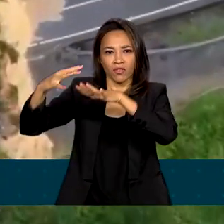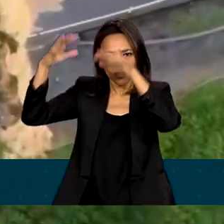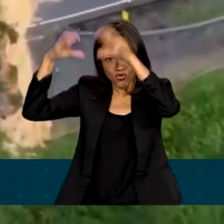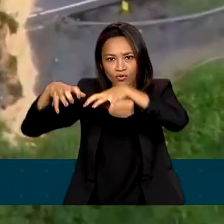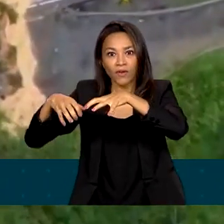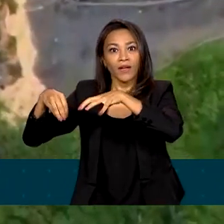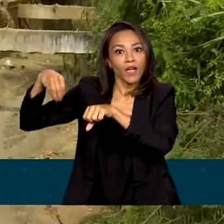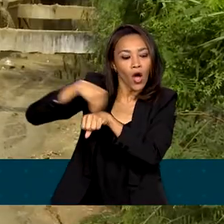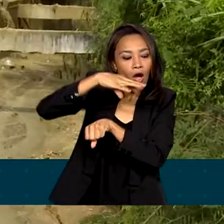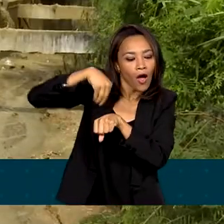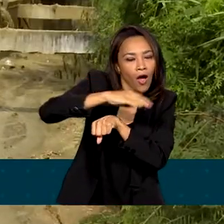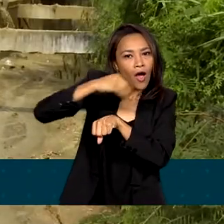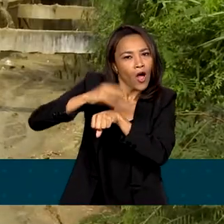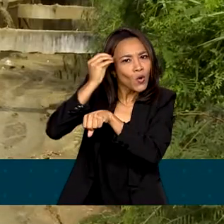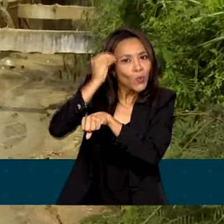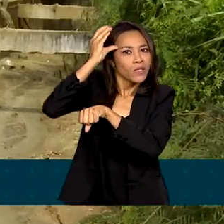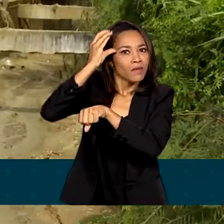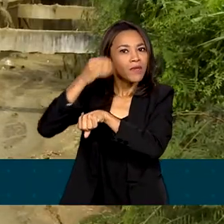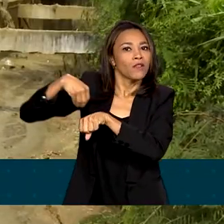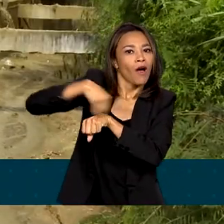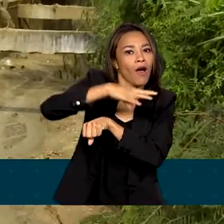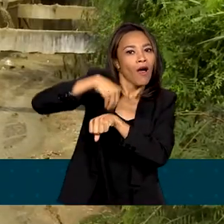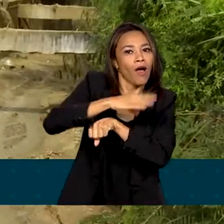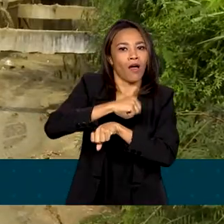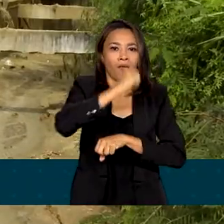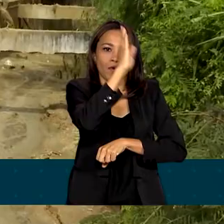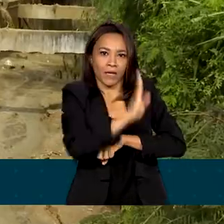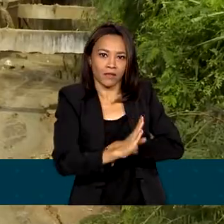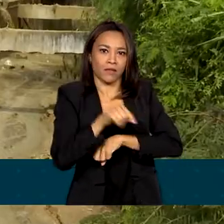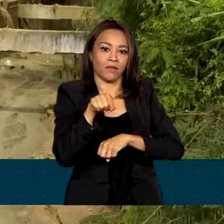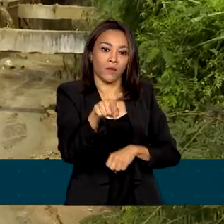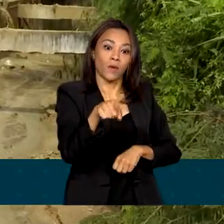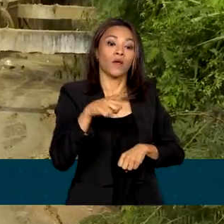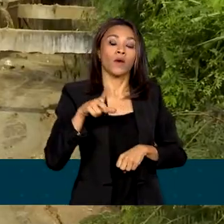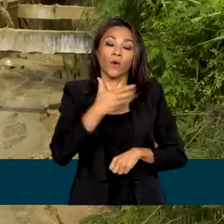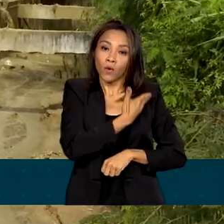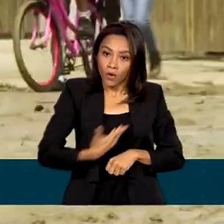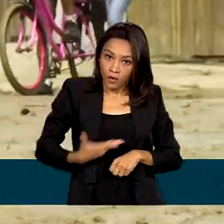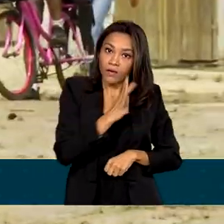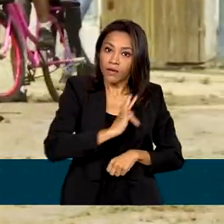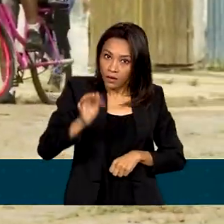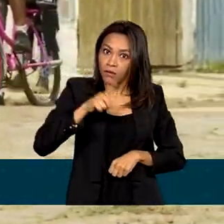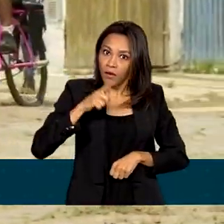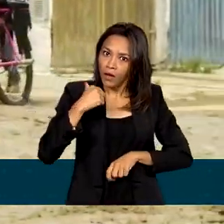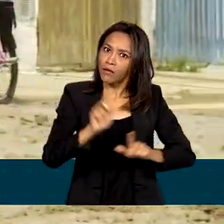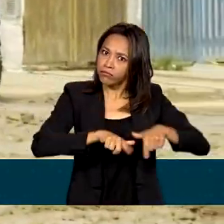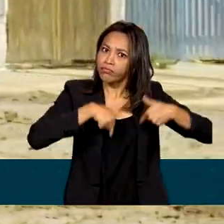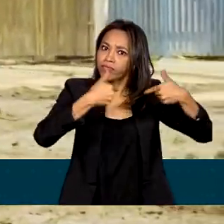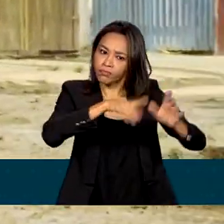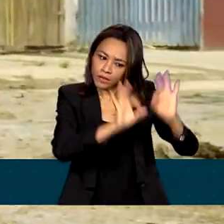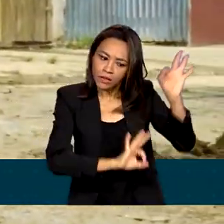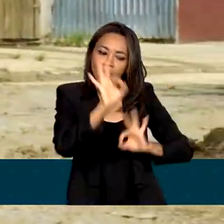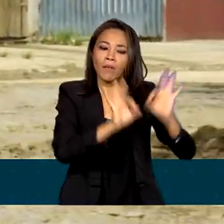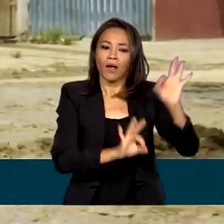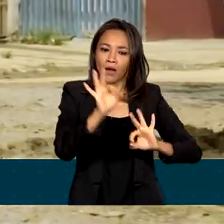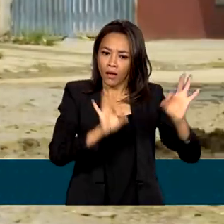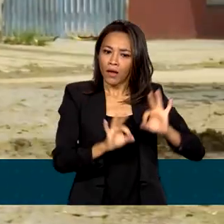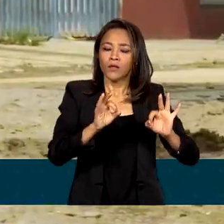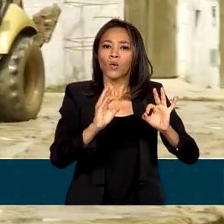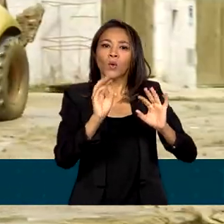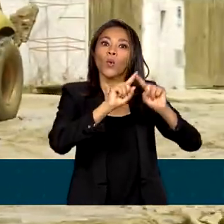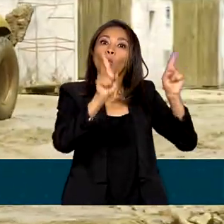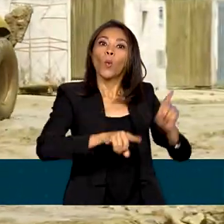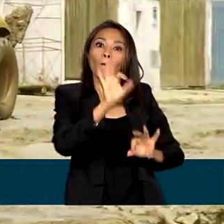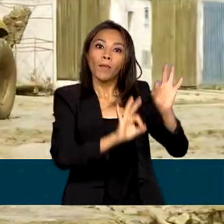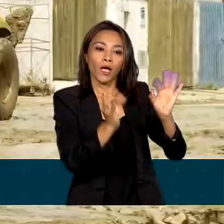o conhecimento ao Brasil. O governo federal tem trabalhado na elaboração do Plano Nacional de Proteção e Defesa Civil. O plano